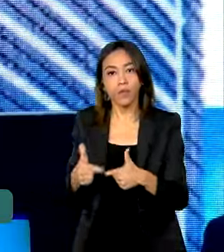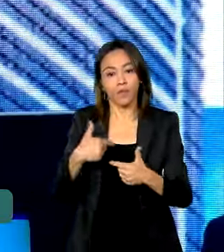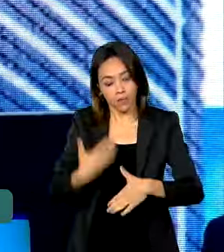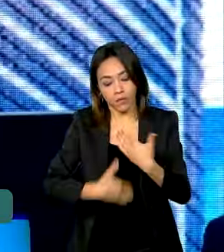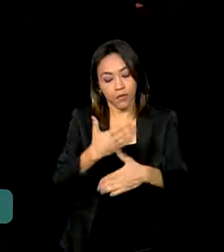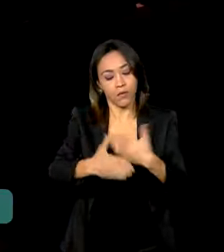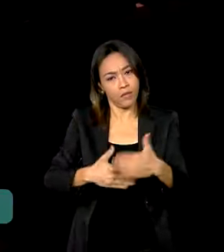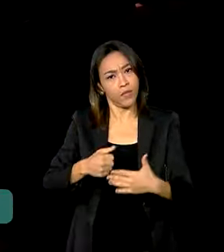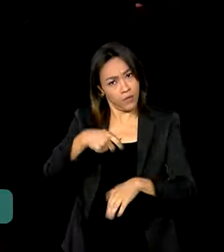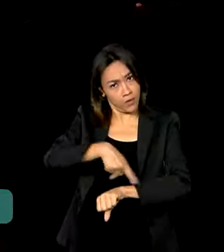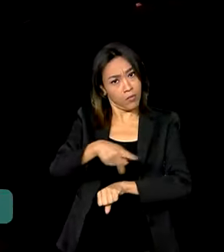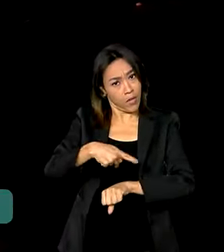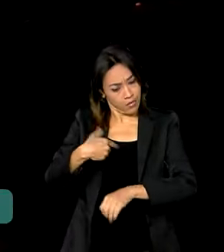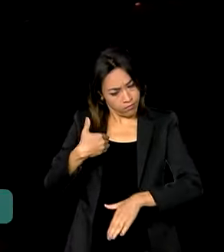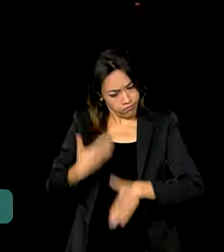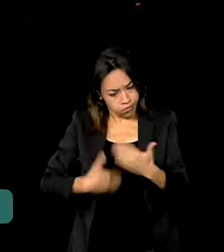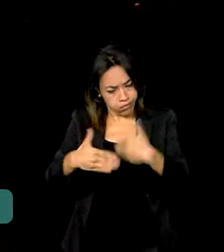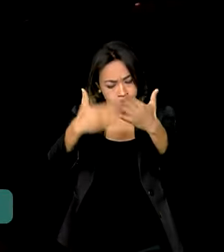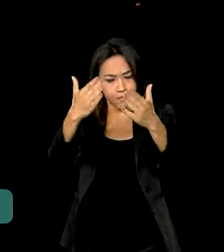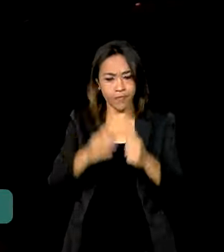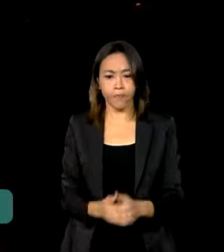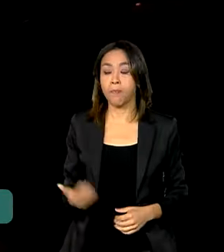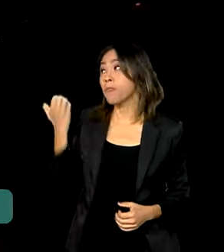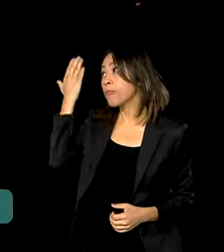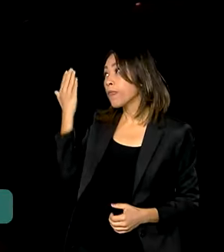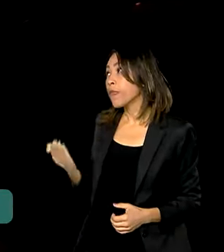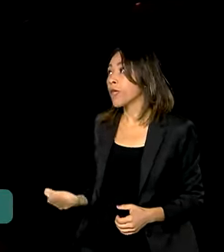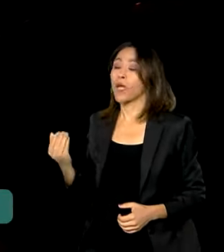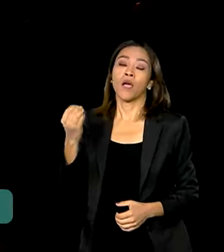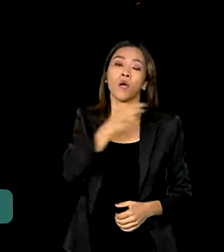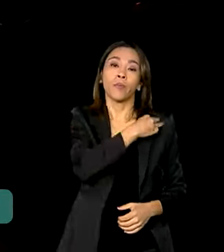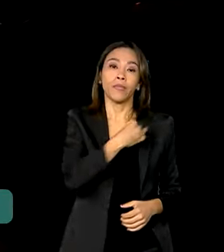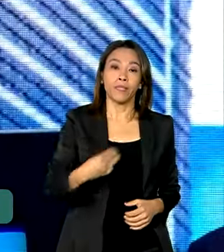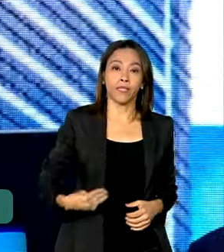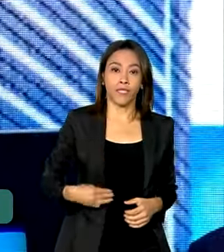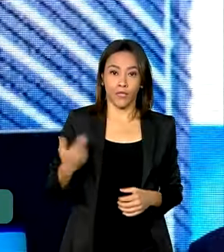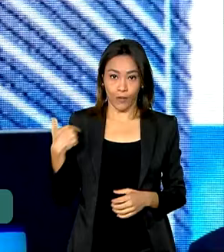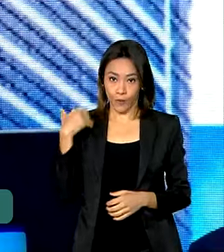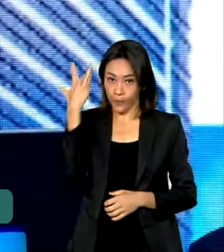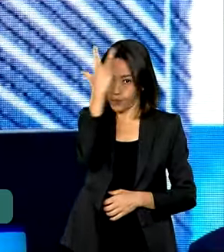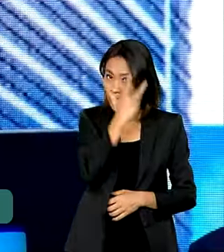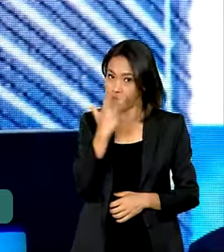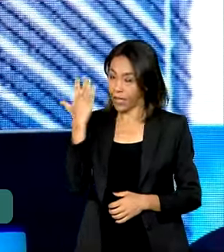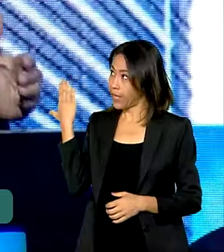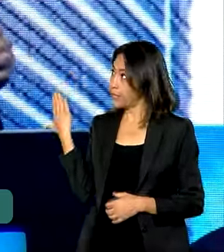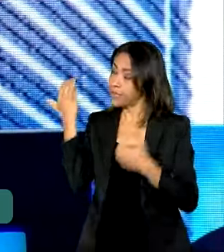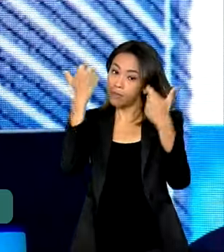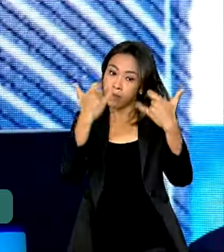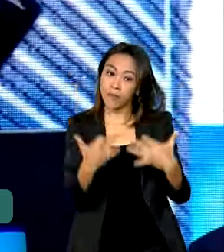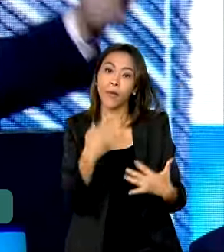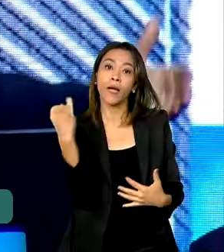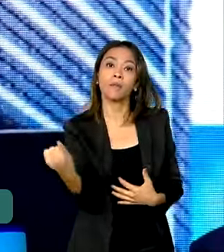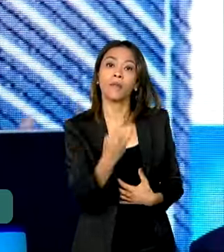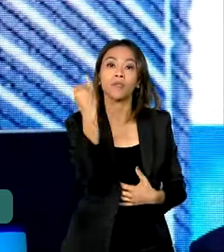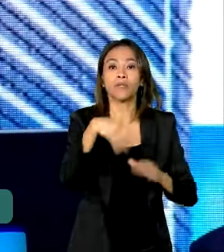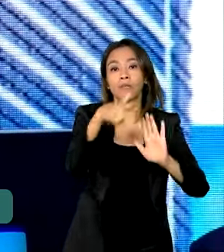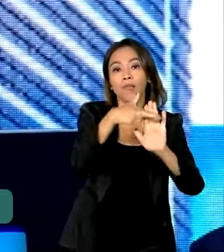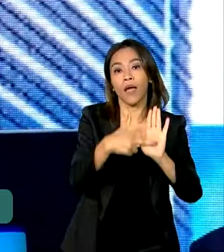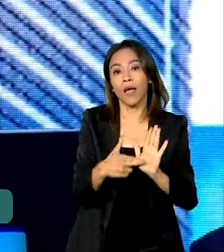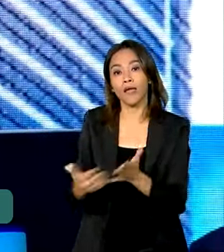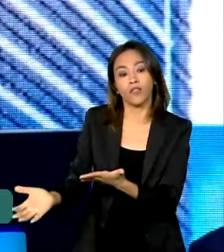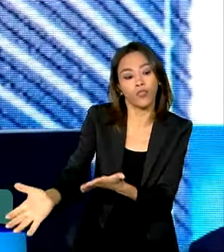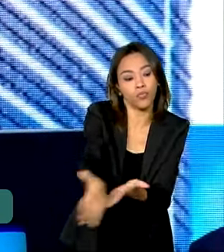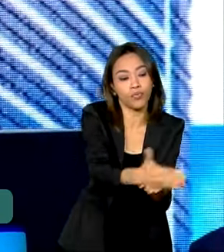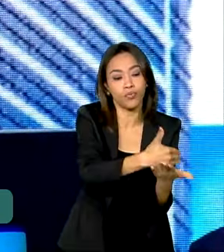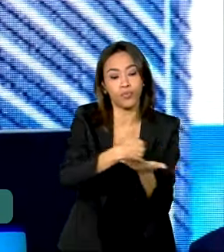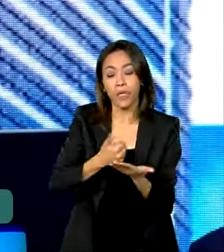o país crescer. O ministro da Fazenda, Fernando Haddad, destacou a importância da reforma tributária para o setor e pediu aos